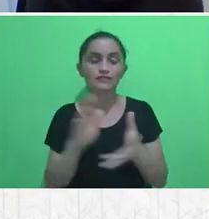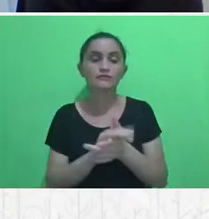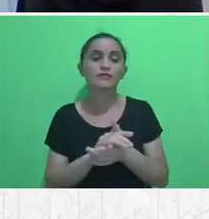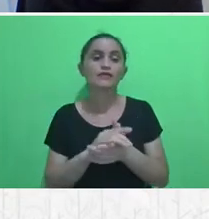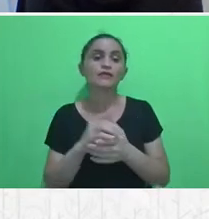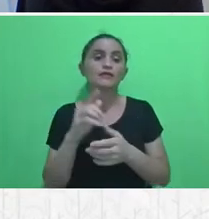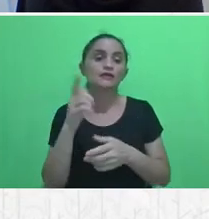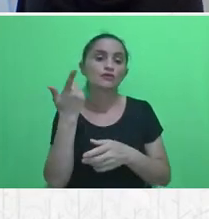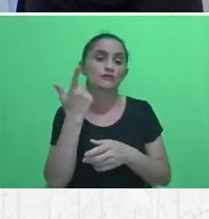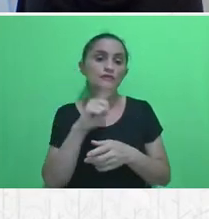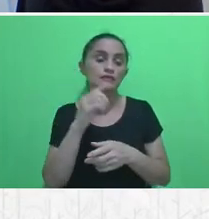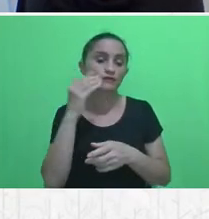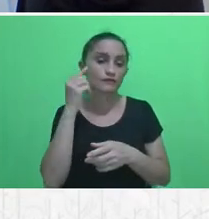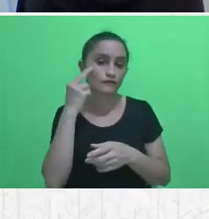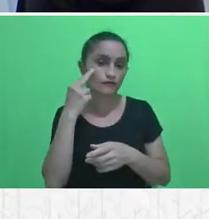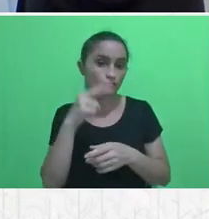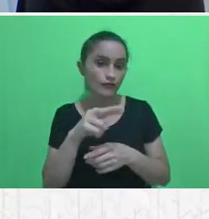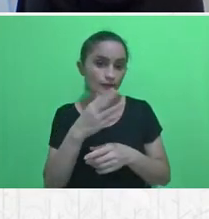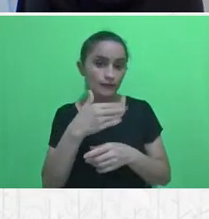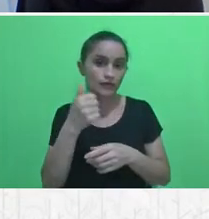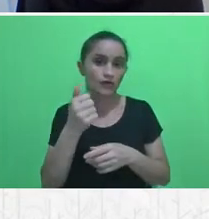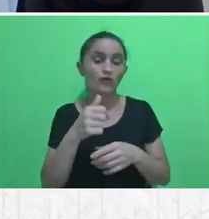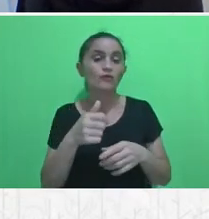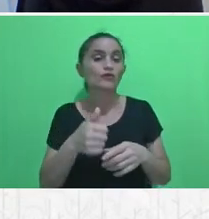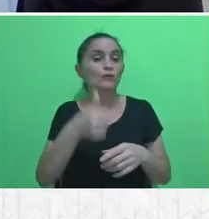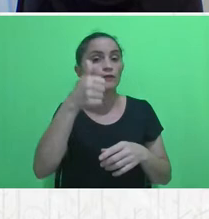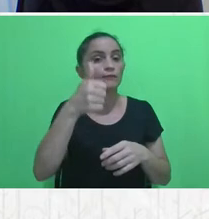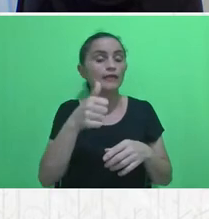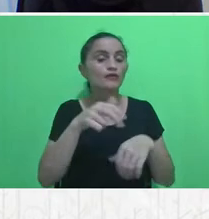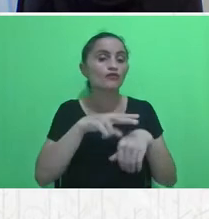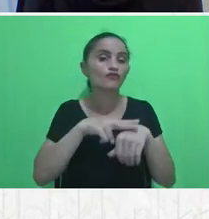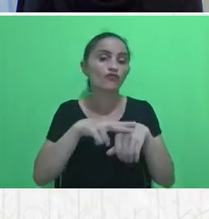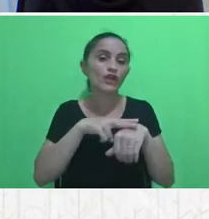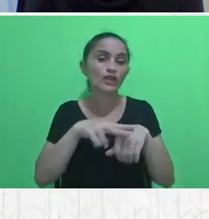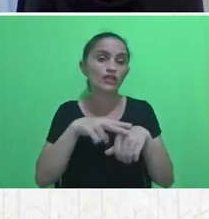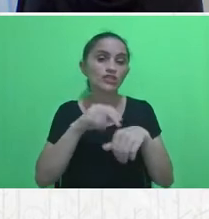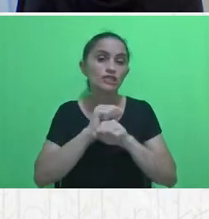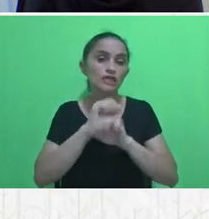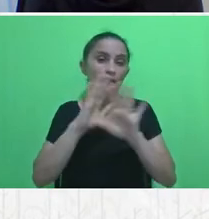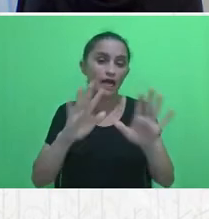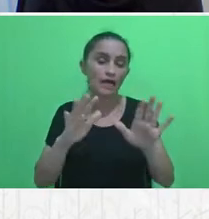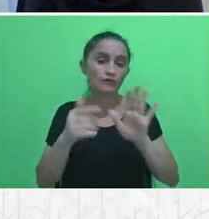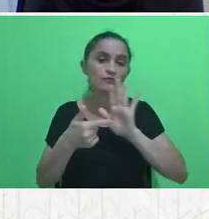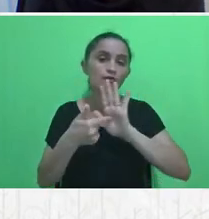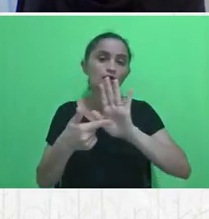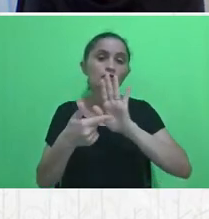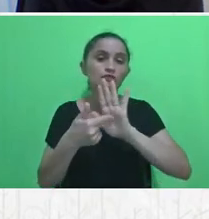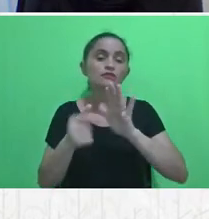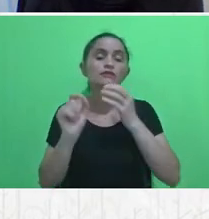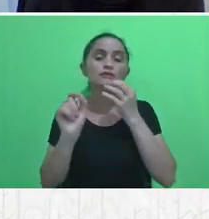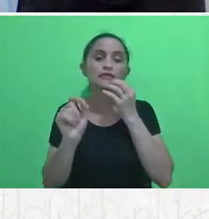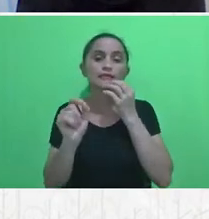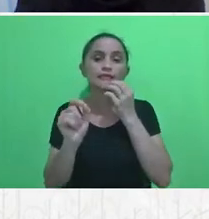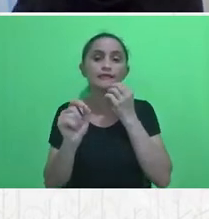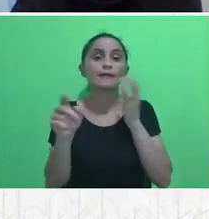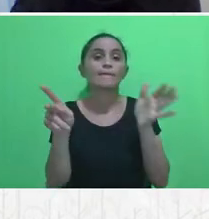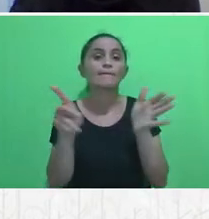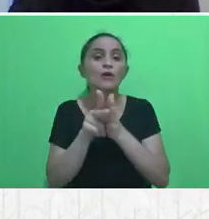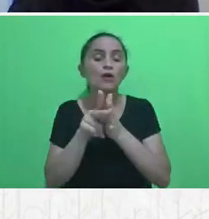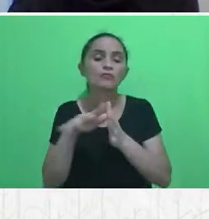esse primeiro grupo verdinho, é tudo aquilo que deriva da área da saúde pública.